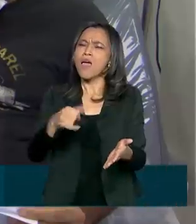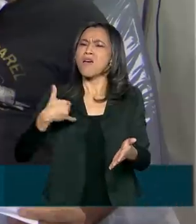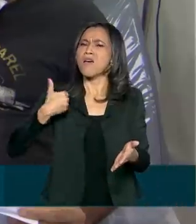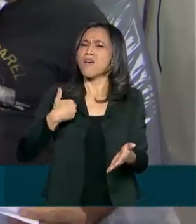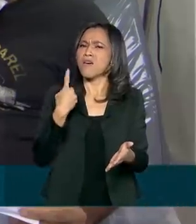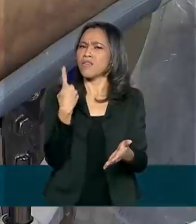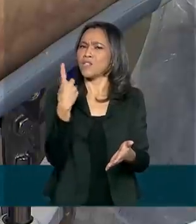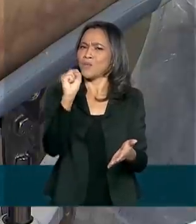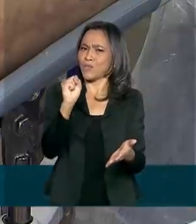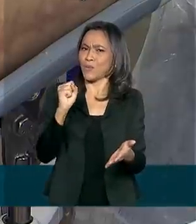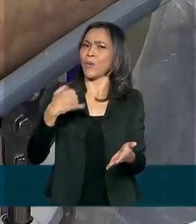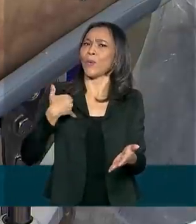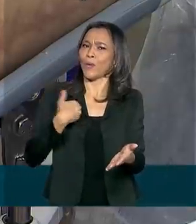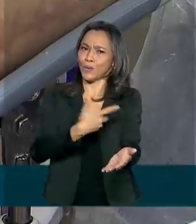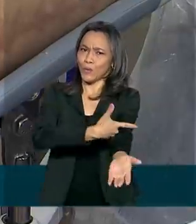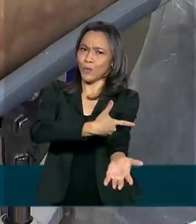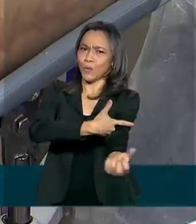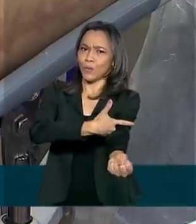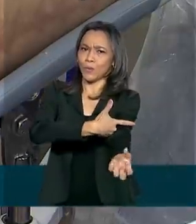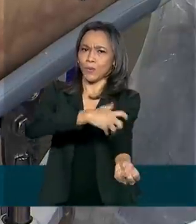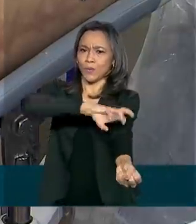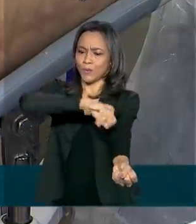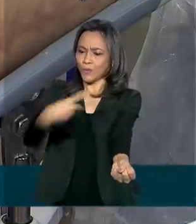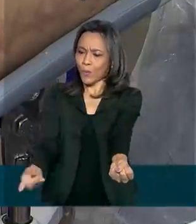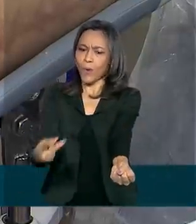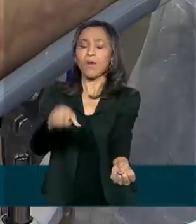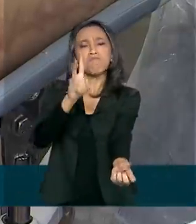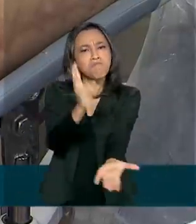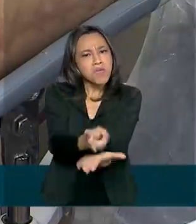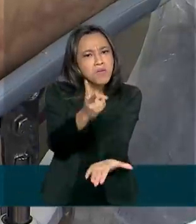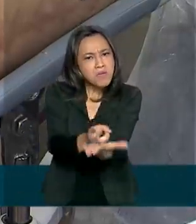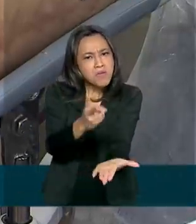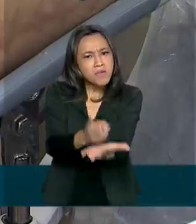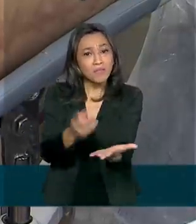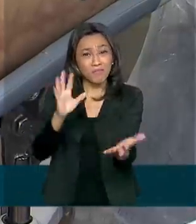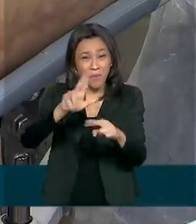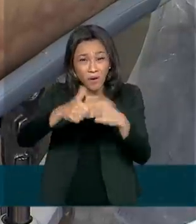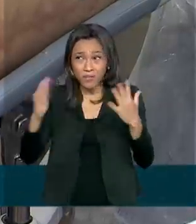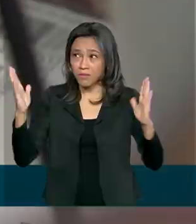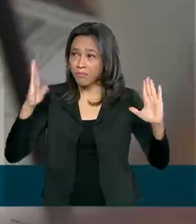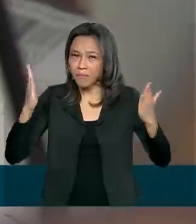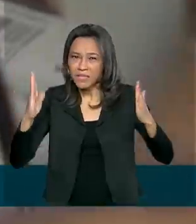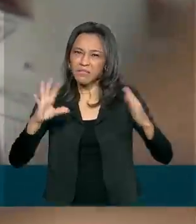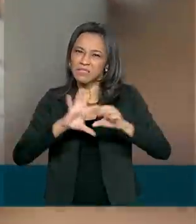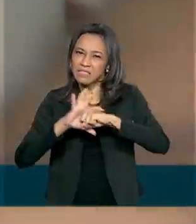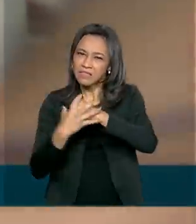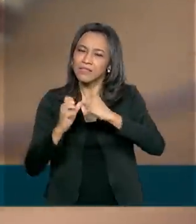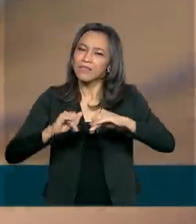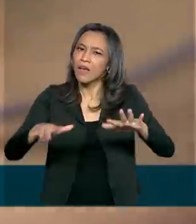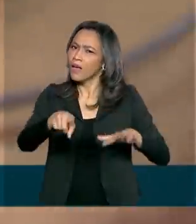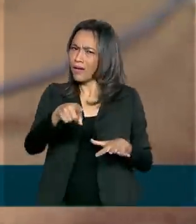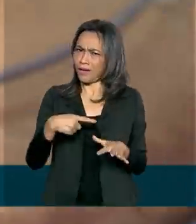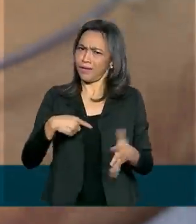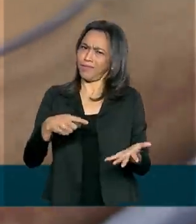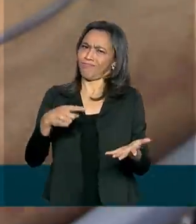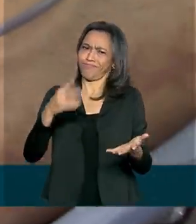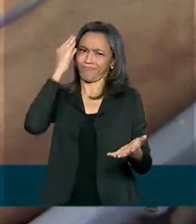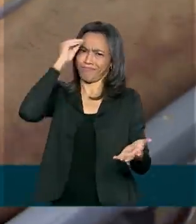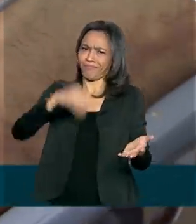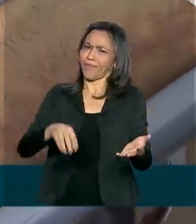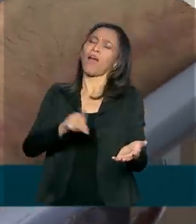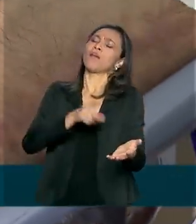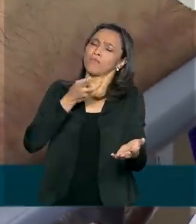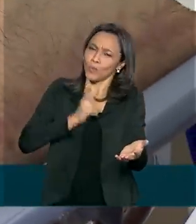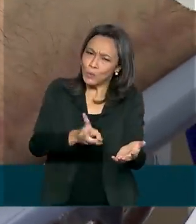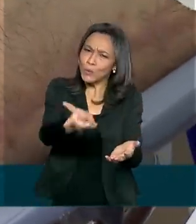18 anos. E mesmo com as dificuldades impostas pelo novo coronavírus, ele não deixou de cumprir essa missão,